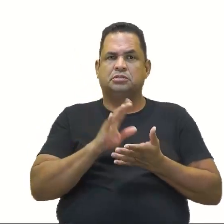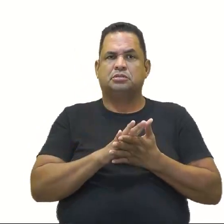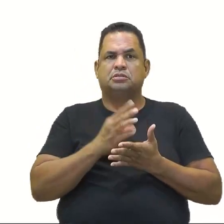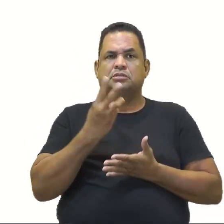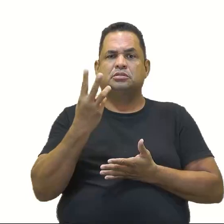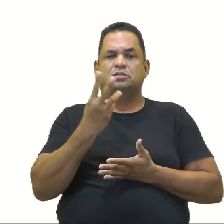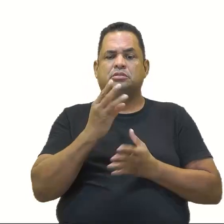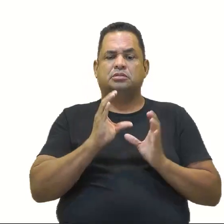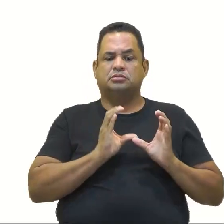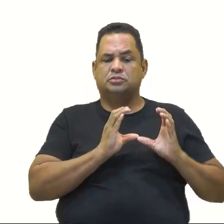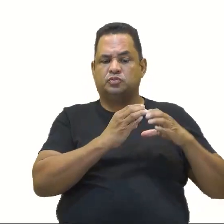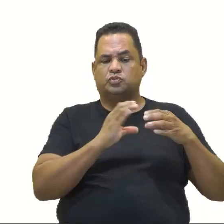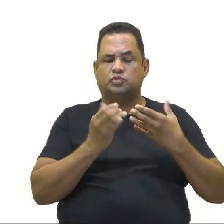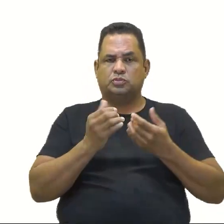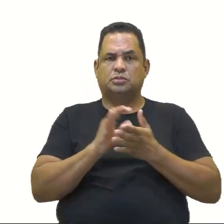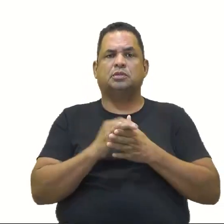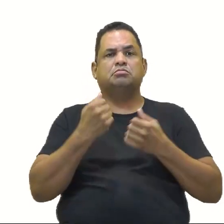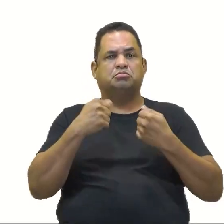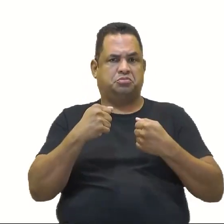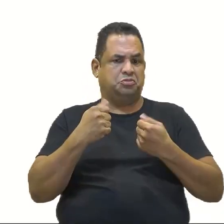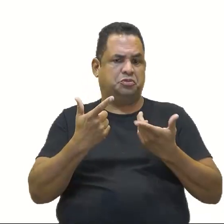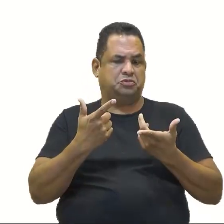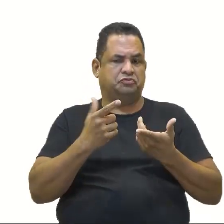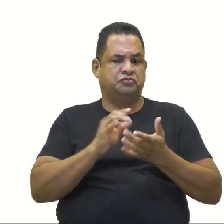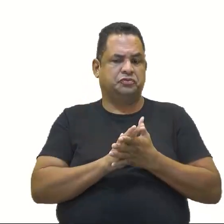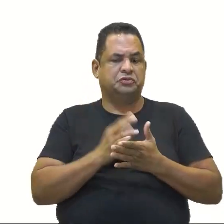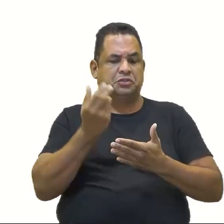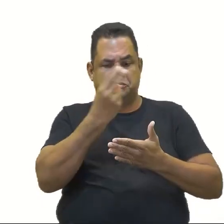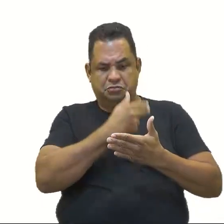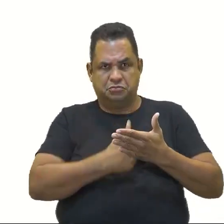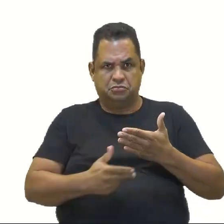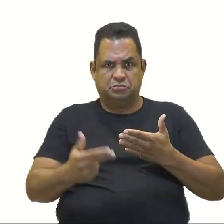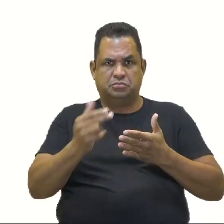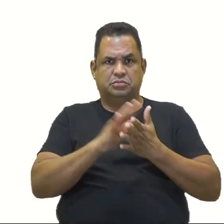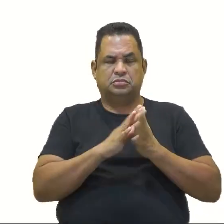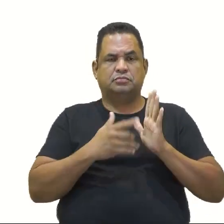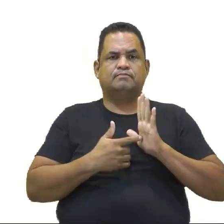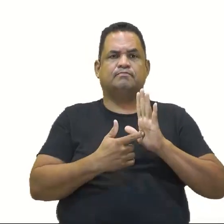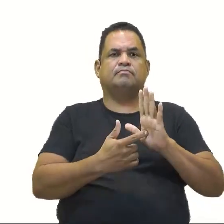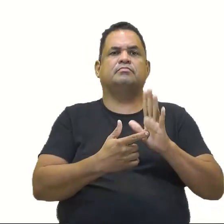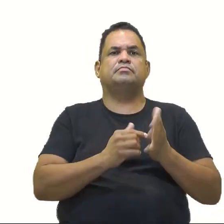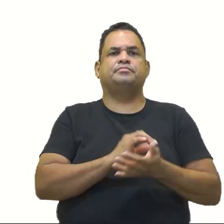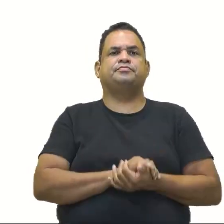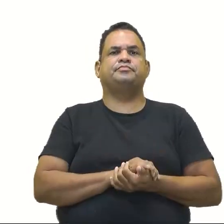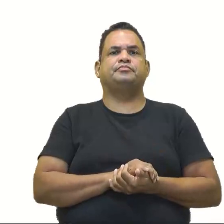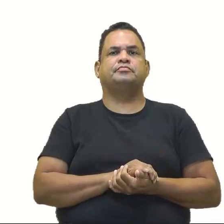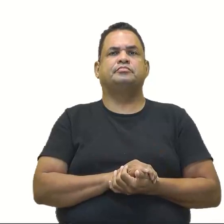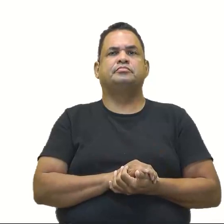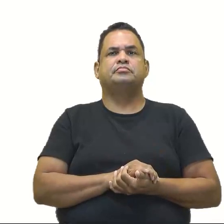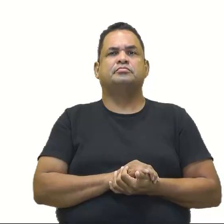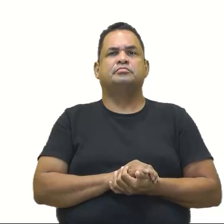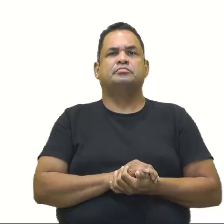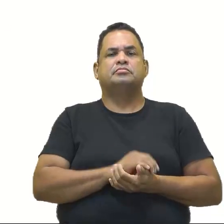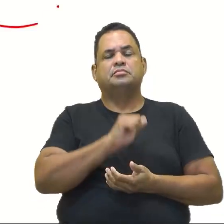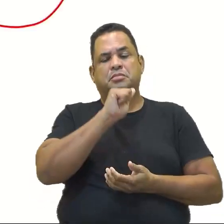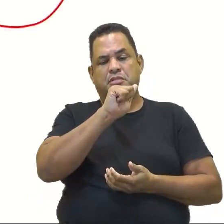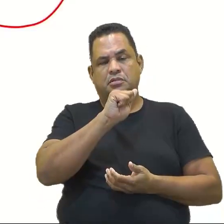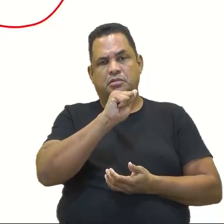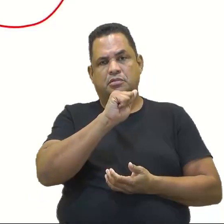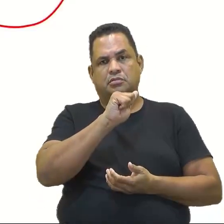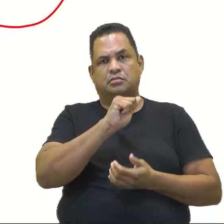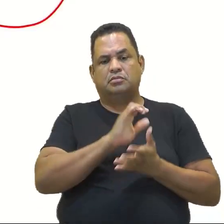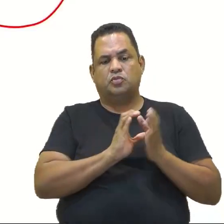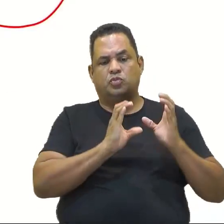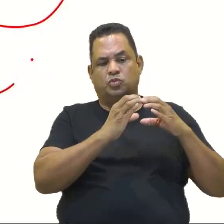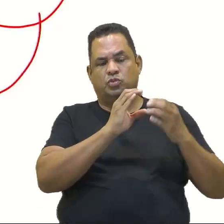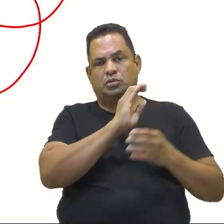conjuntos. Mas a gente pode fazer isso no diagrama? Pode. Vamos fazer e mostrar aqui pra vocês. A gente vai fazer o conjunto A, o conjunto